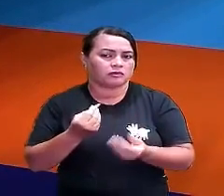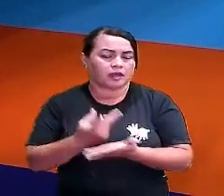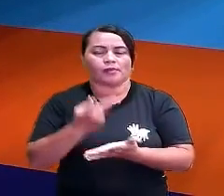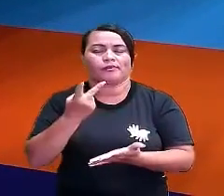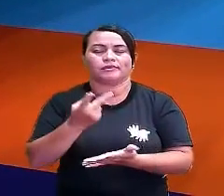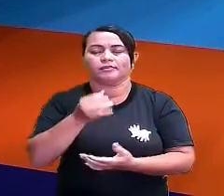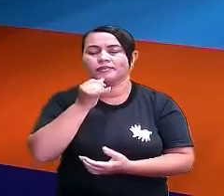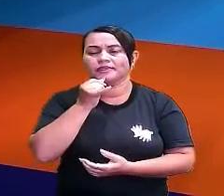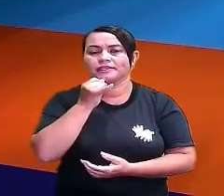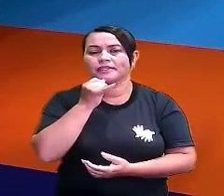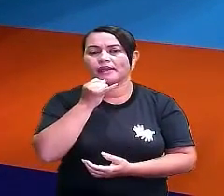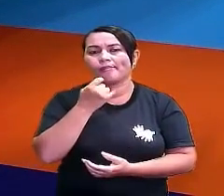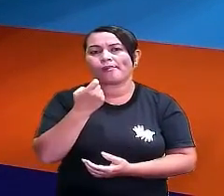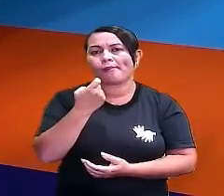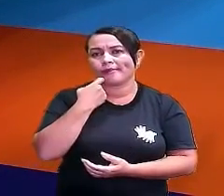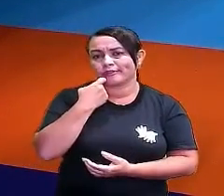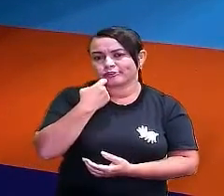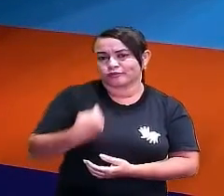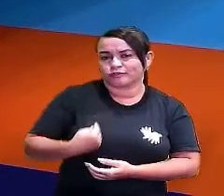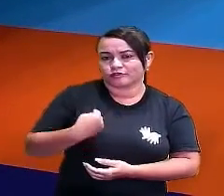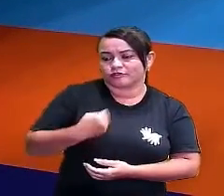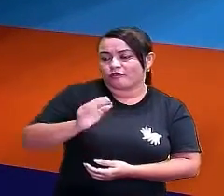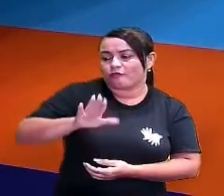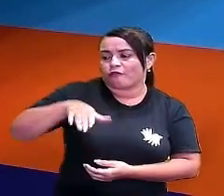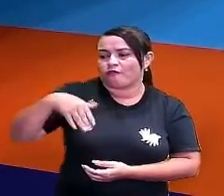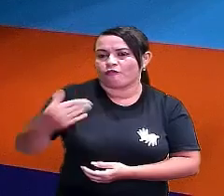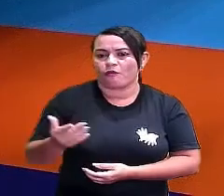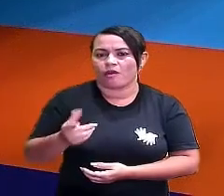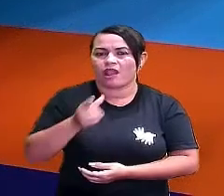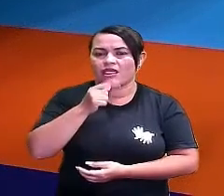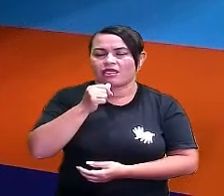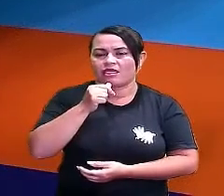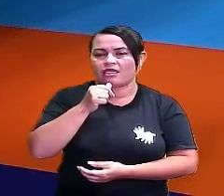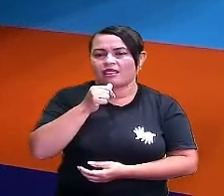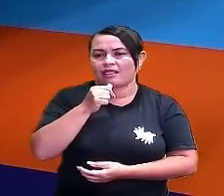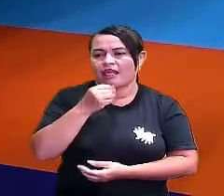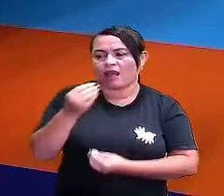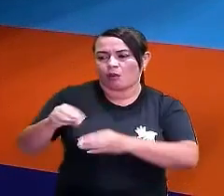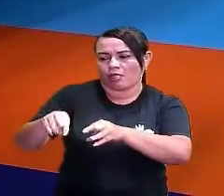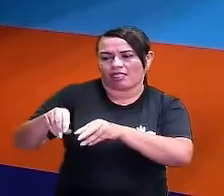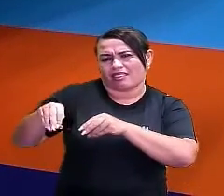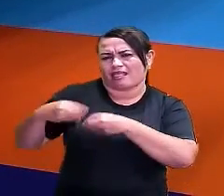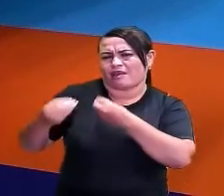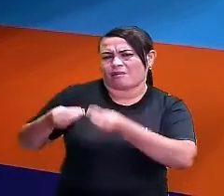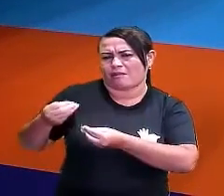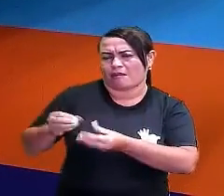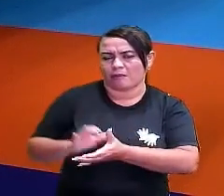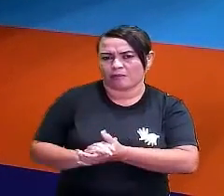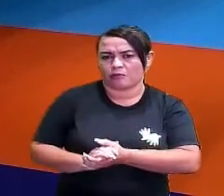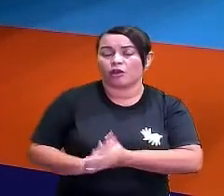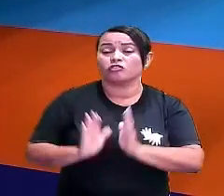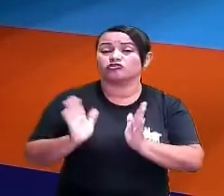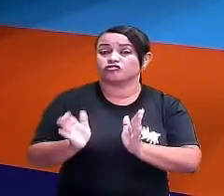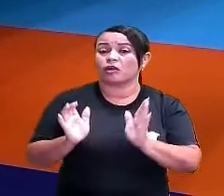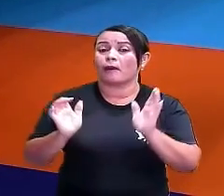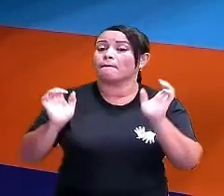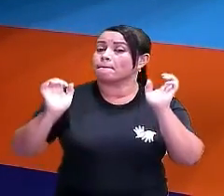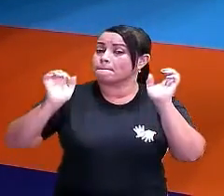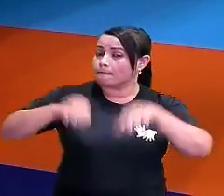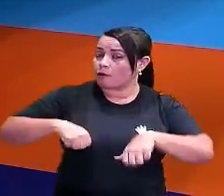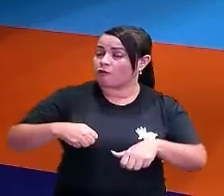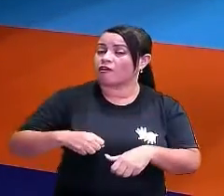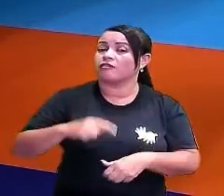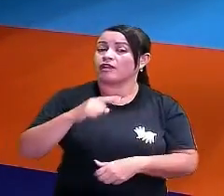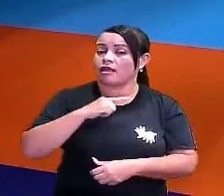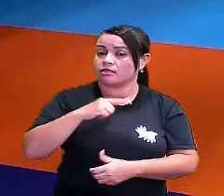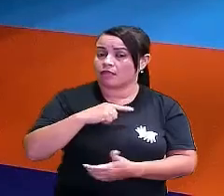Por exemplo, o peixinho viver fora d'água. Já provável é o que tem mais chance de acontecer, tá?